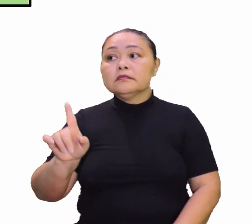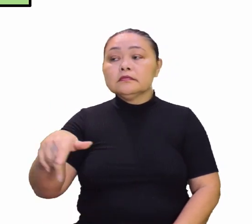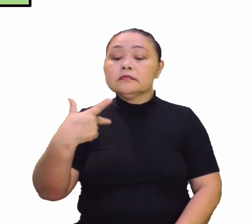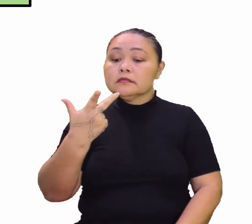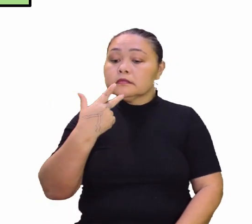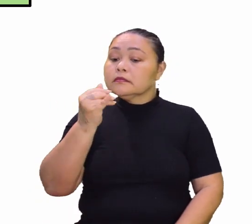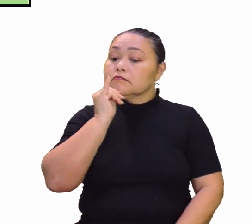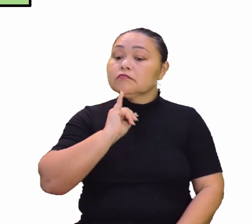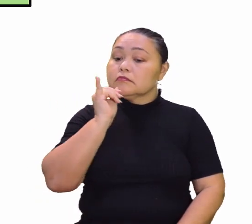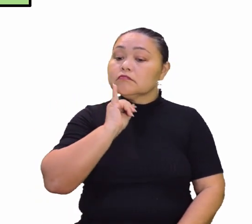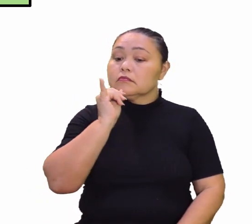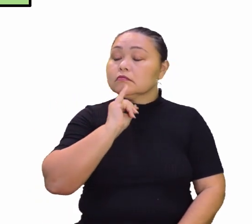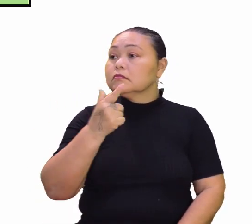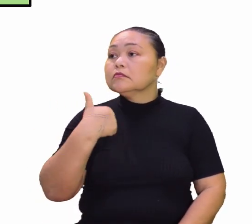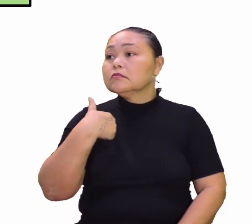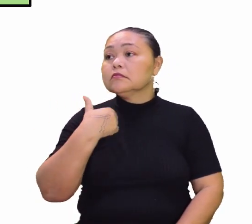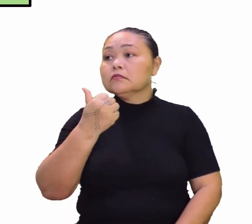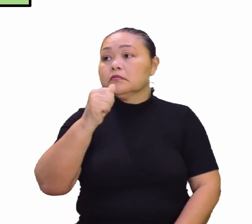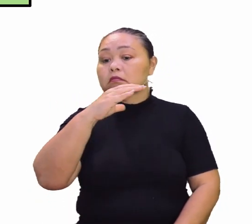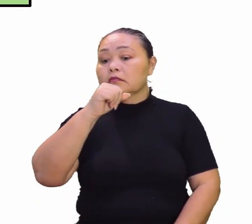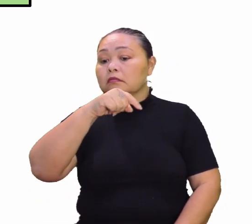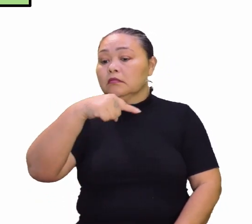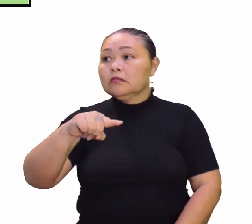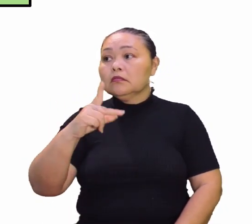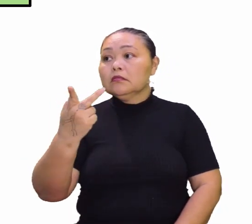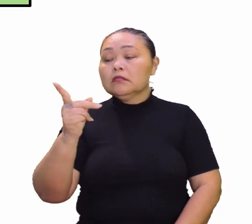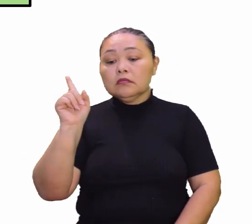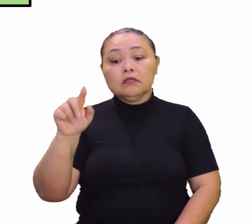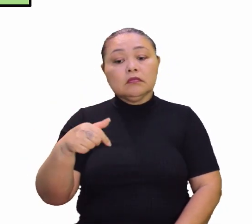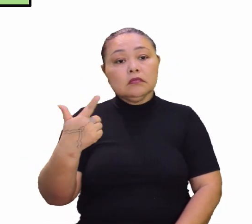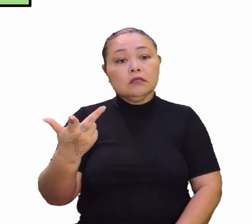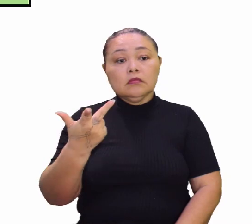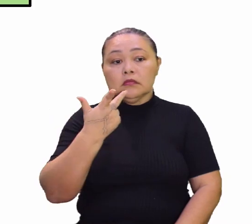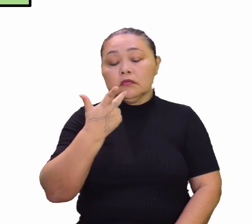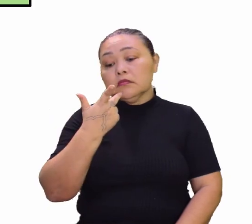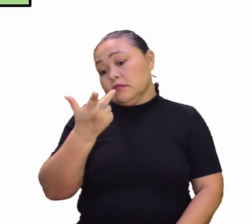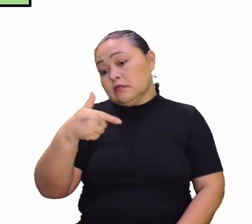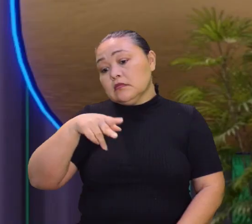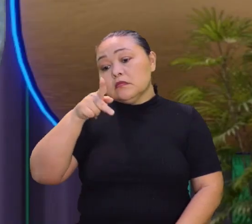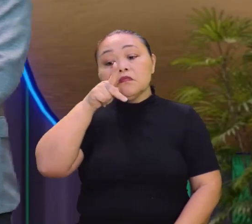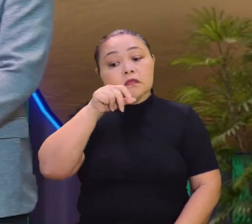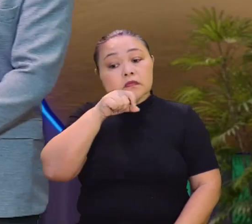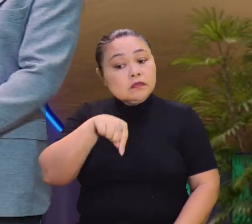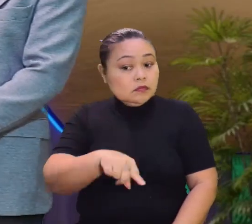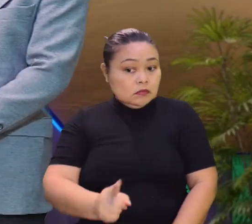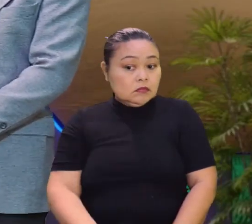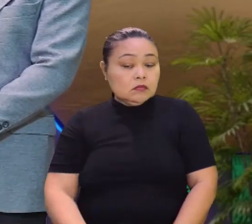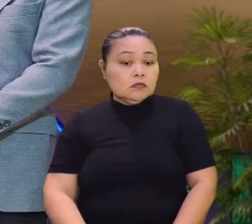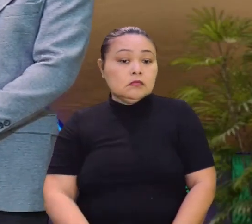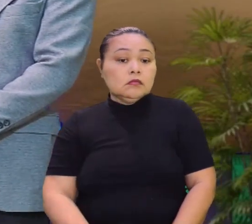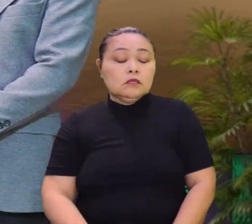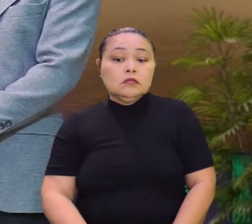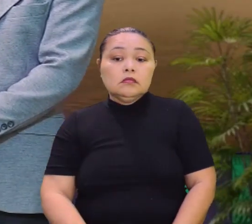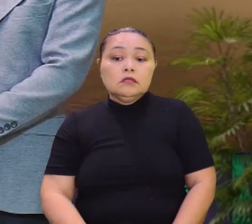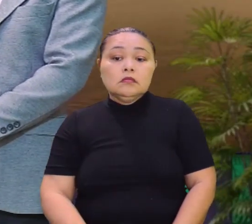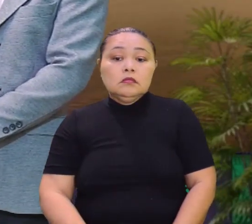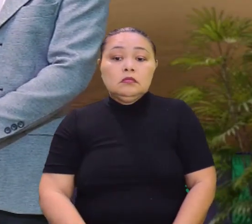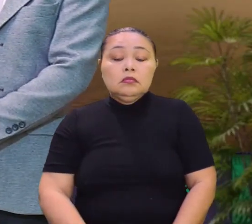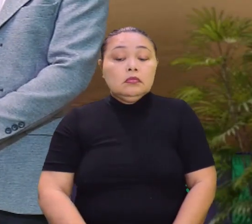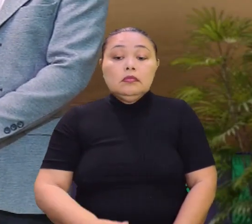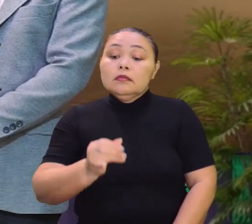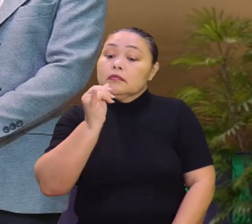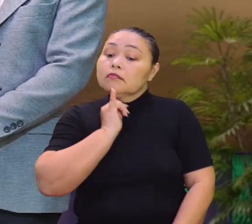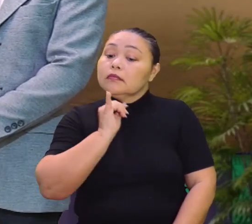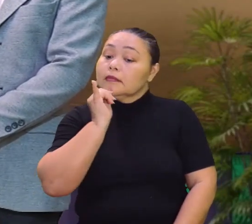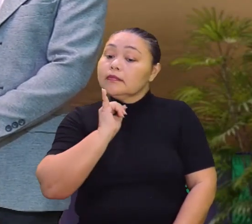Exatamente. Podemos dar um exemplo de uma ação que podemos falar aqui de Porto Velho. Fala um pouquinho, professor, para nós aí. É,